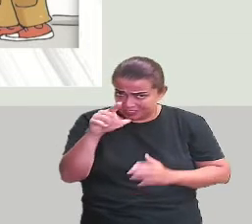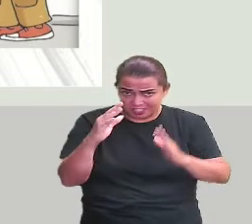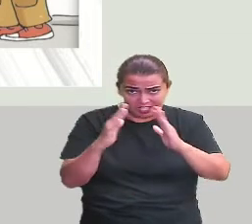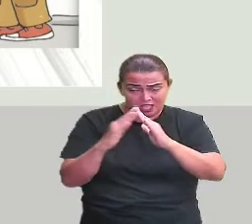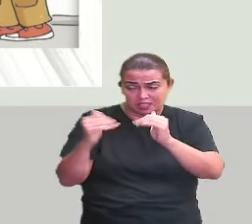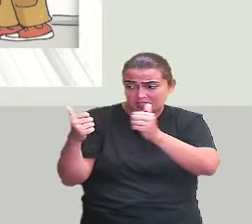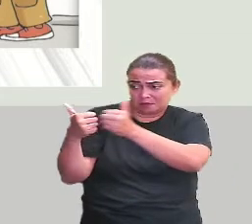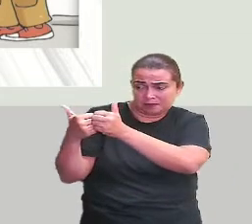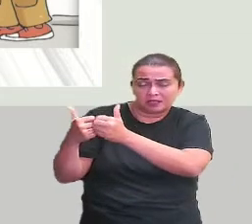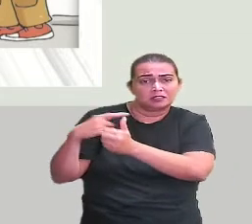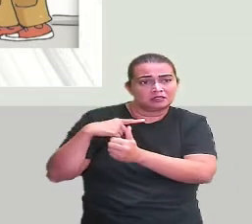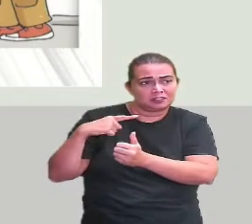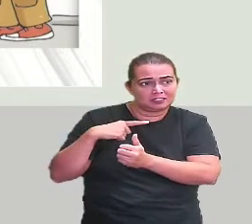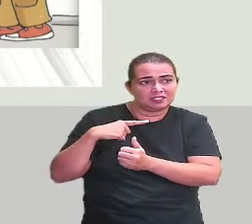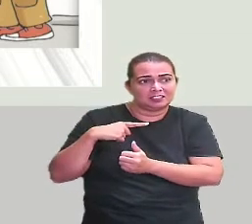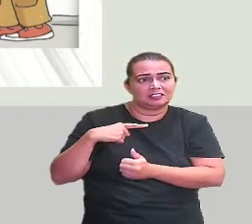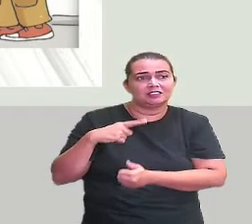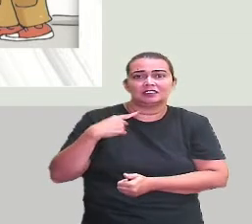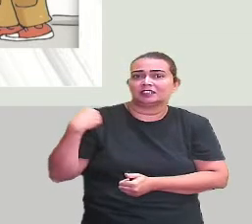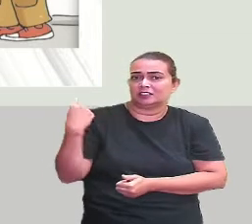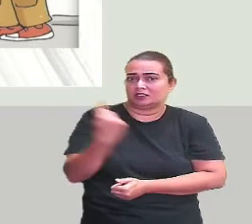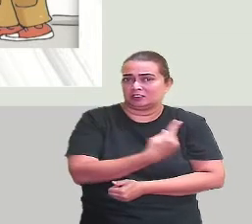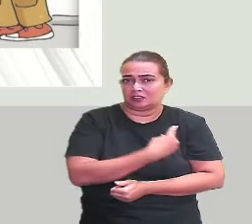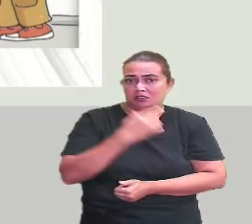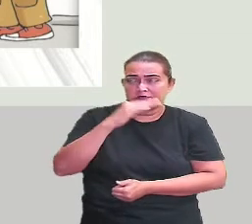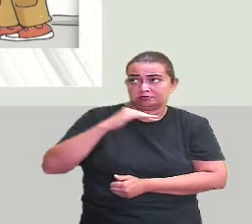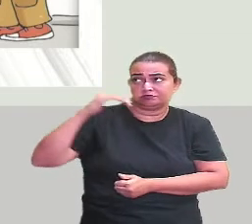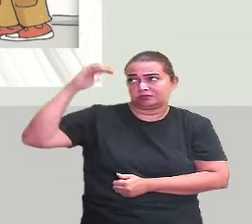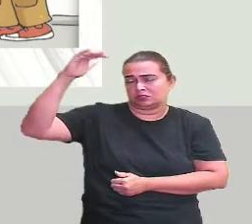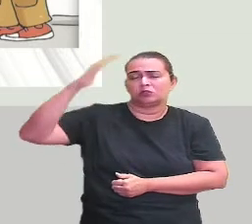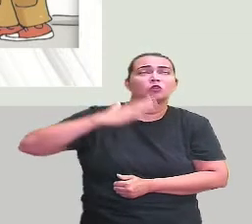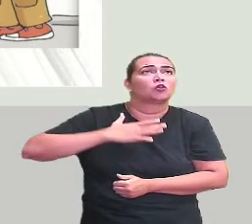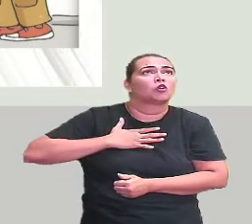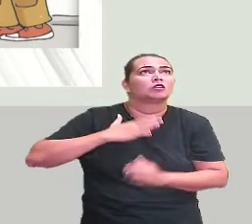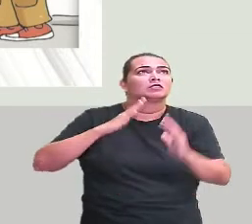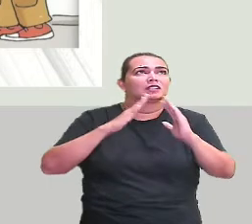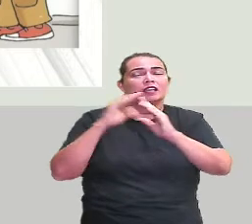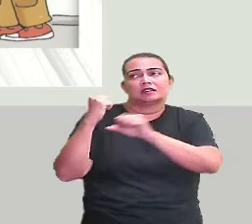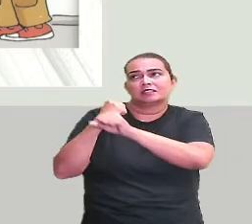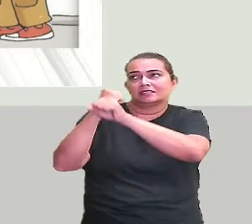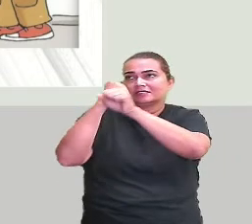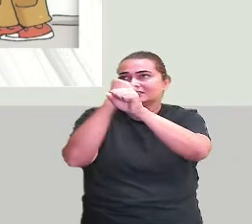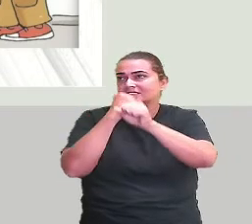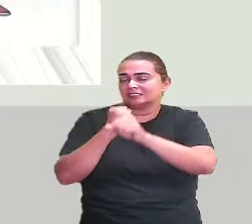adulto, adoro ir para armazém, né, minha gente? Para comprar materiais, a sempre está arranjando serviço para fazer em casa.